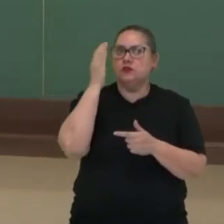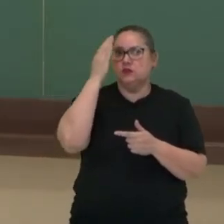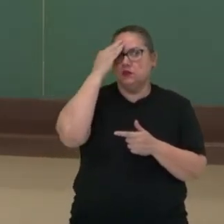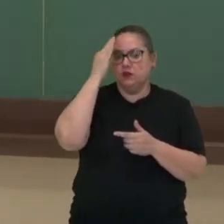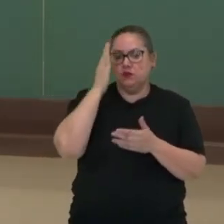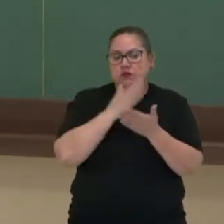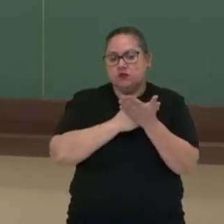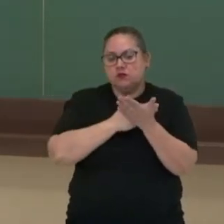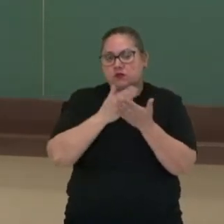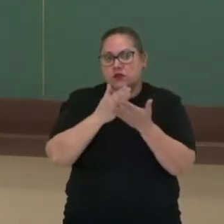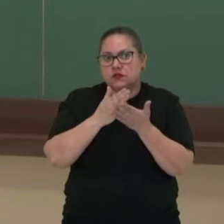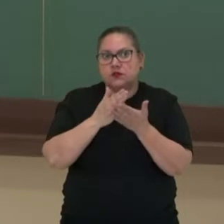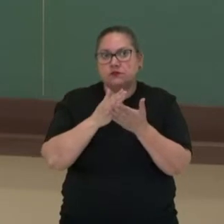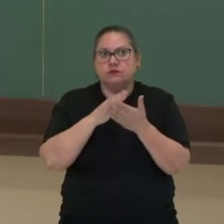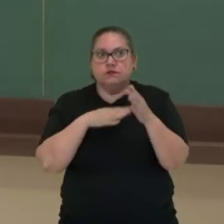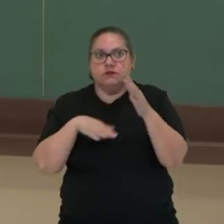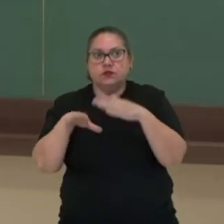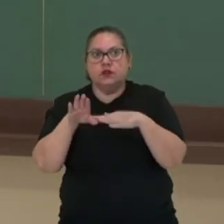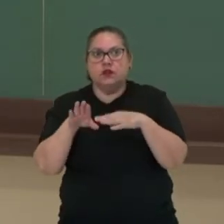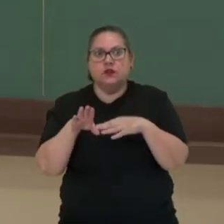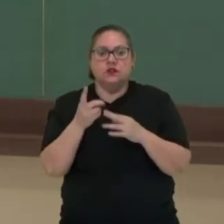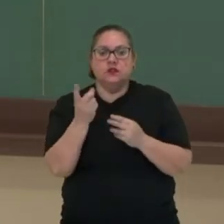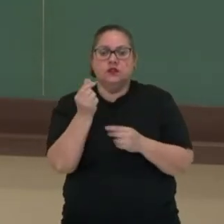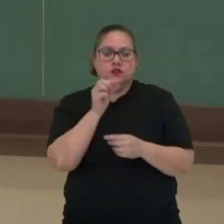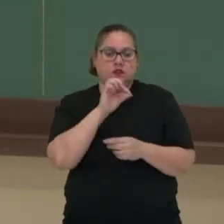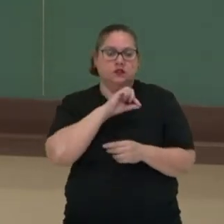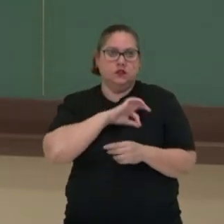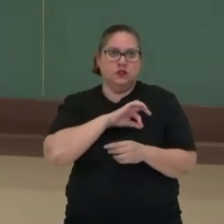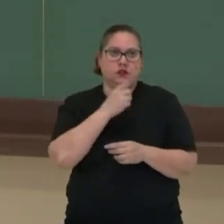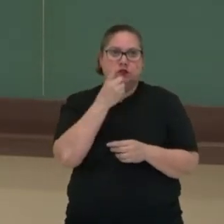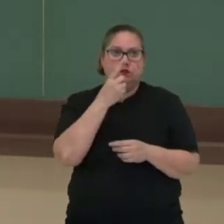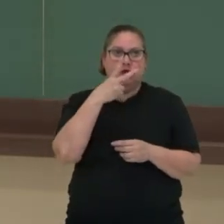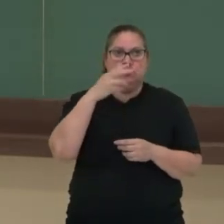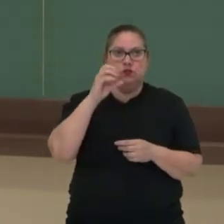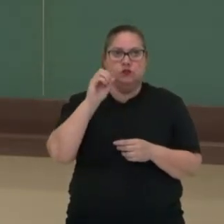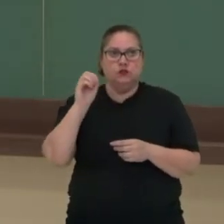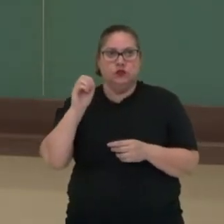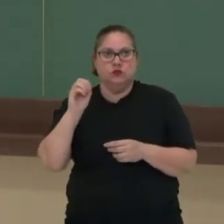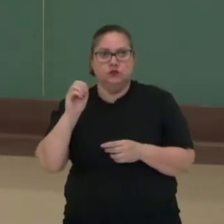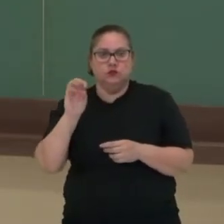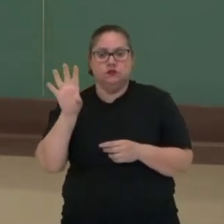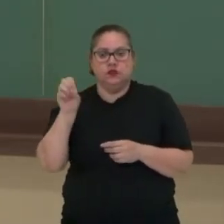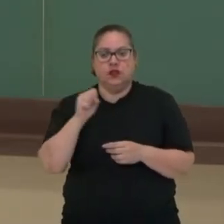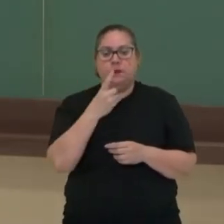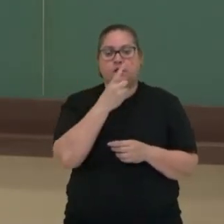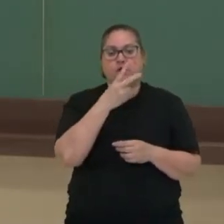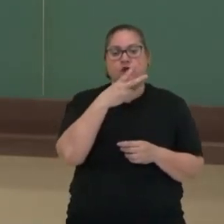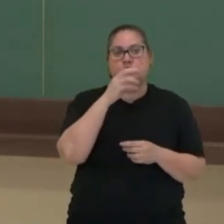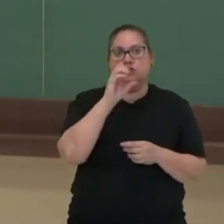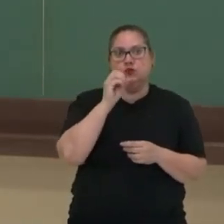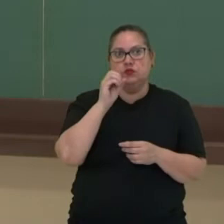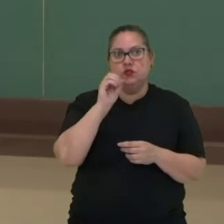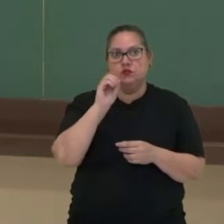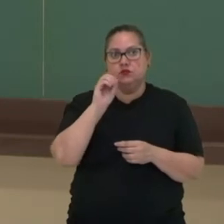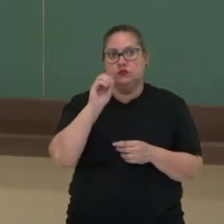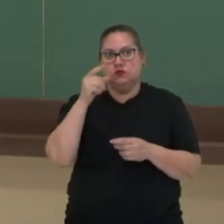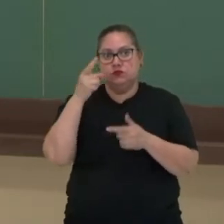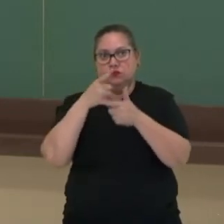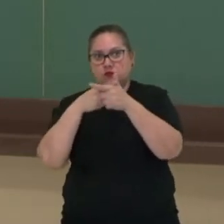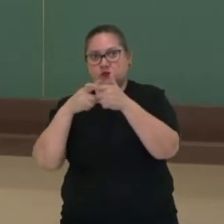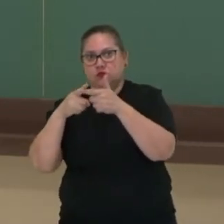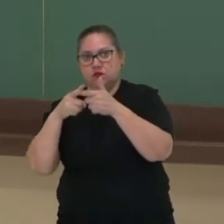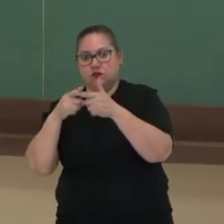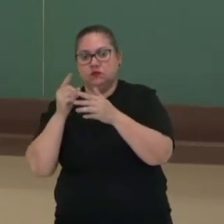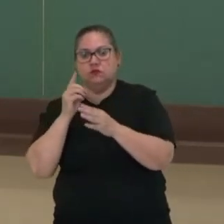vamos começar a organizar esses dados. Eu tenho um salário de 1.200, tá? Vou pegar 1.200 e vou descobrir quanto que é a